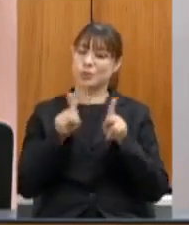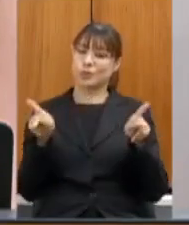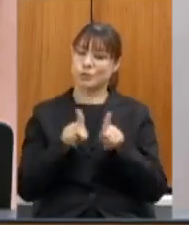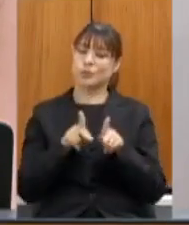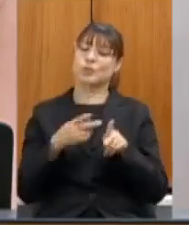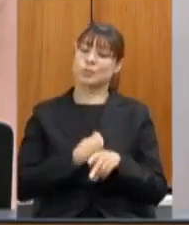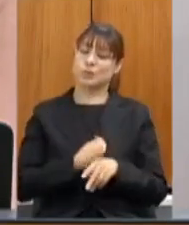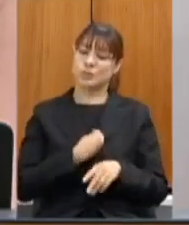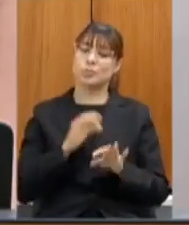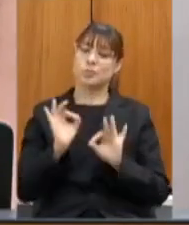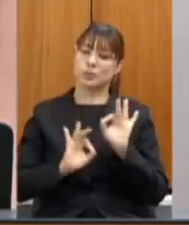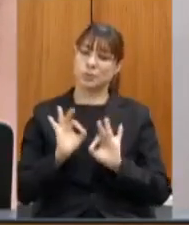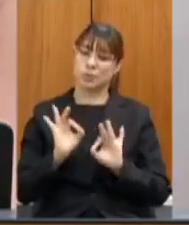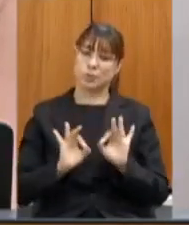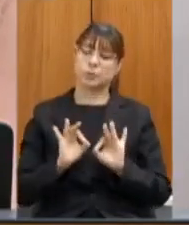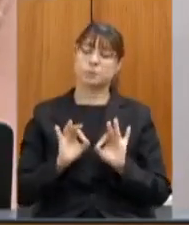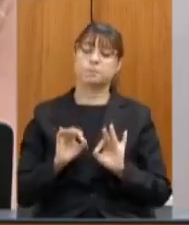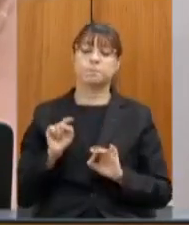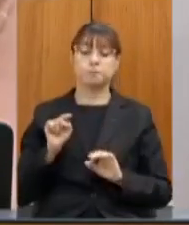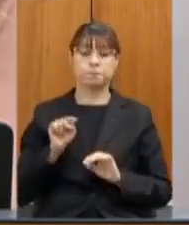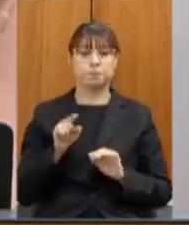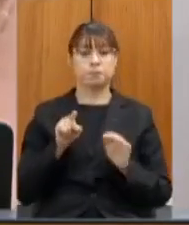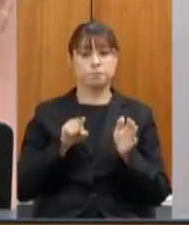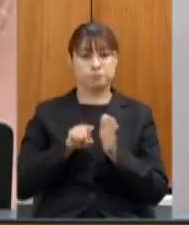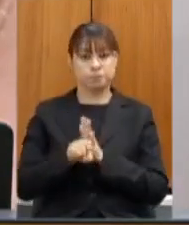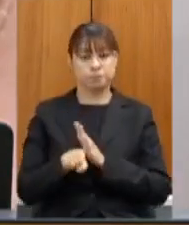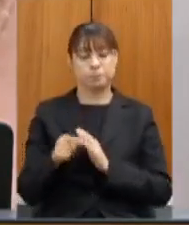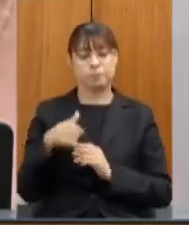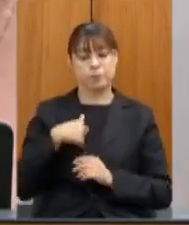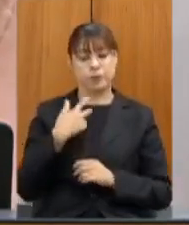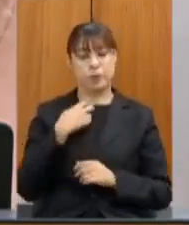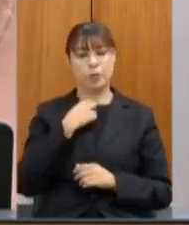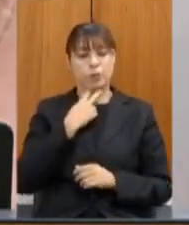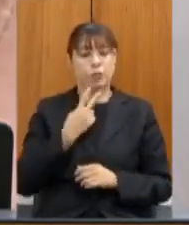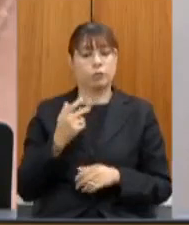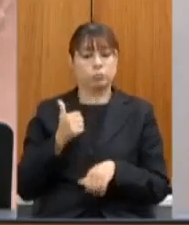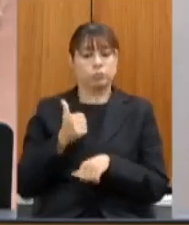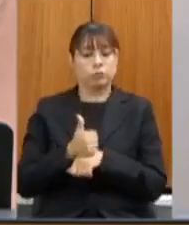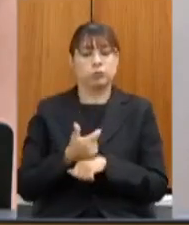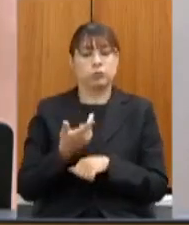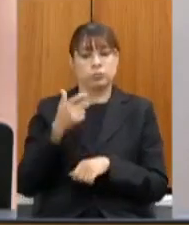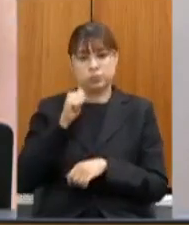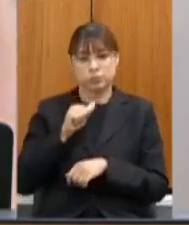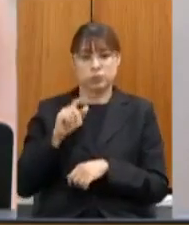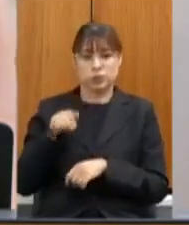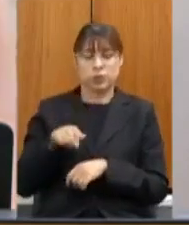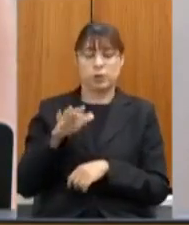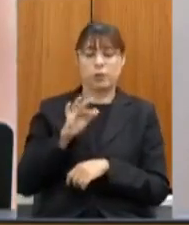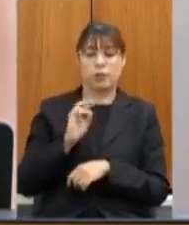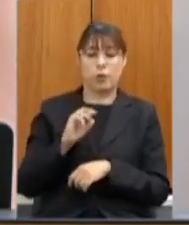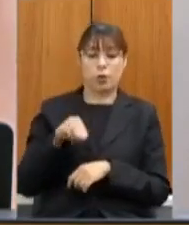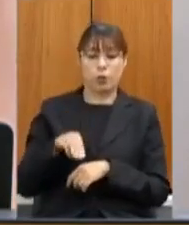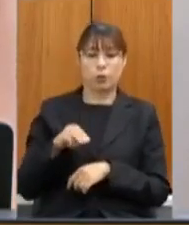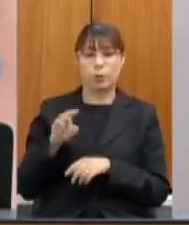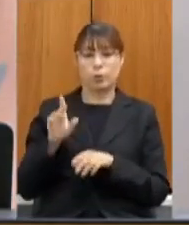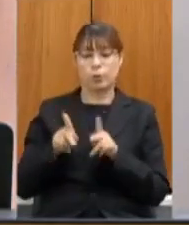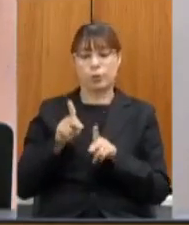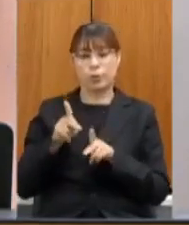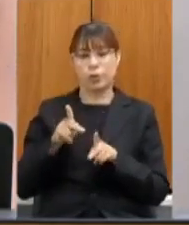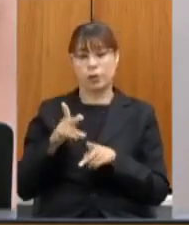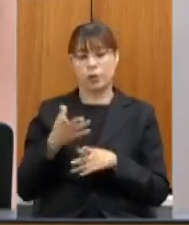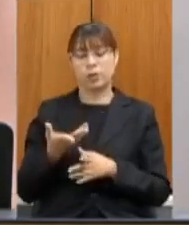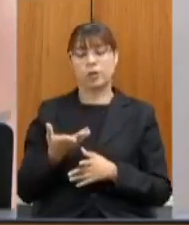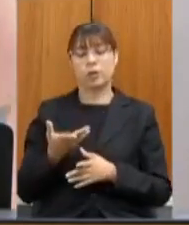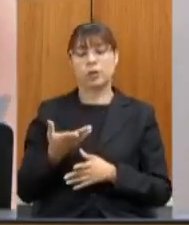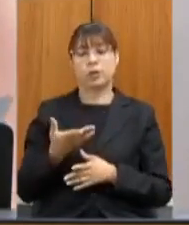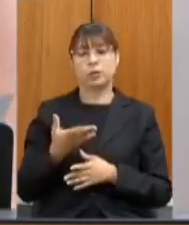planejamento de suas ações esse é o questionamento da qual eu sou portavoz do Fórum Popular de Educação segundo